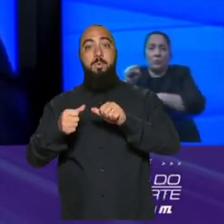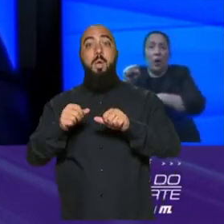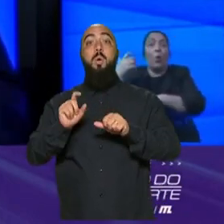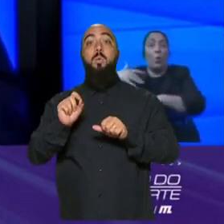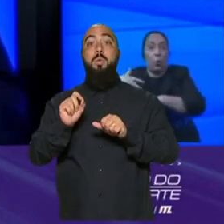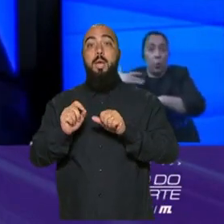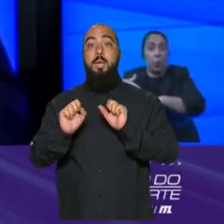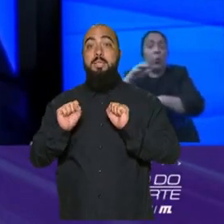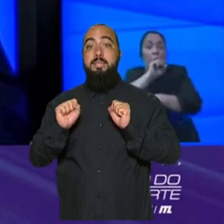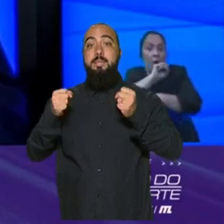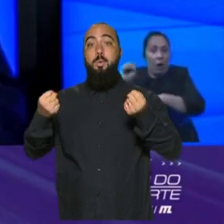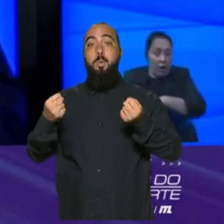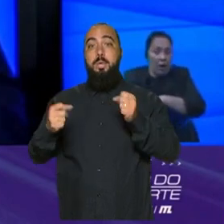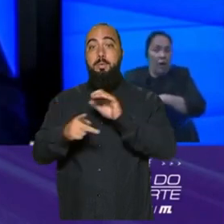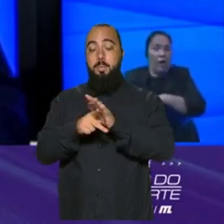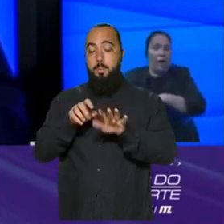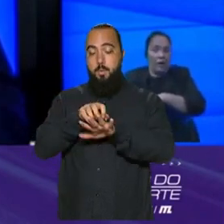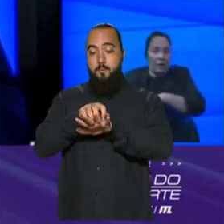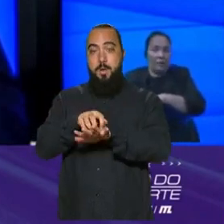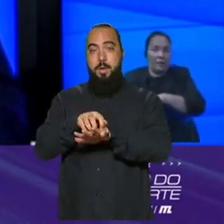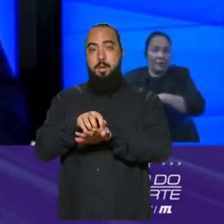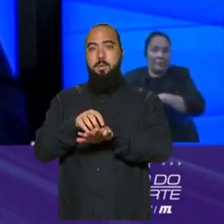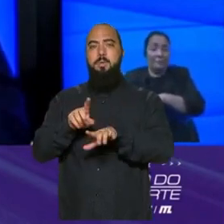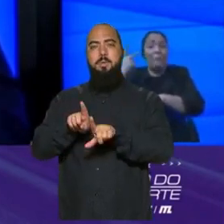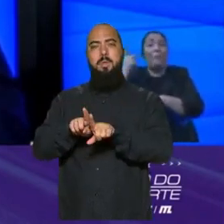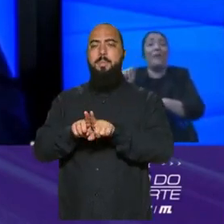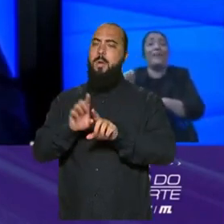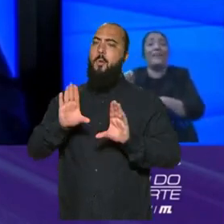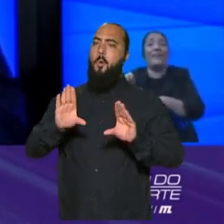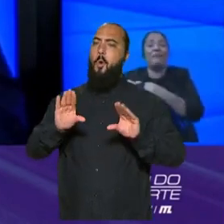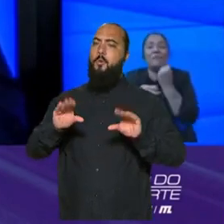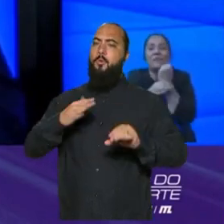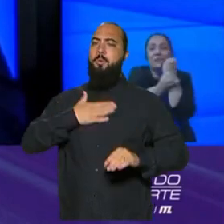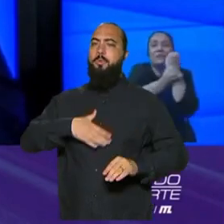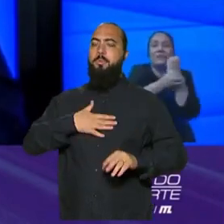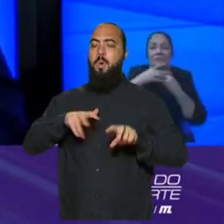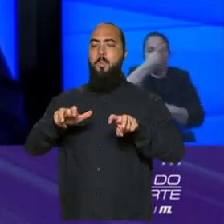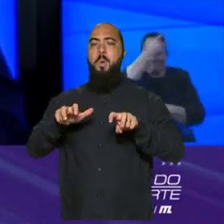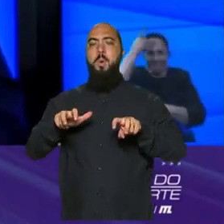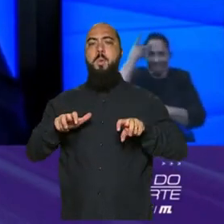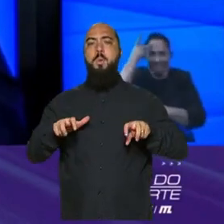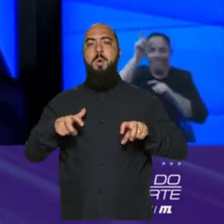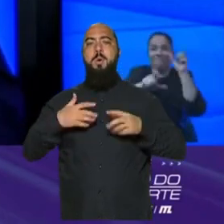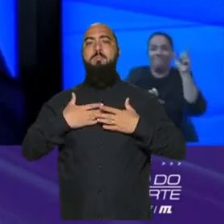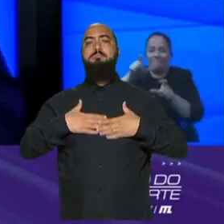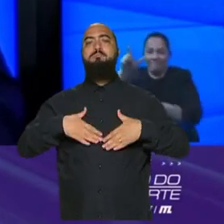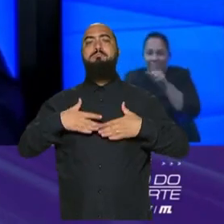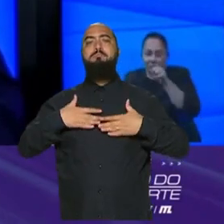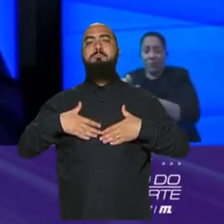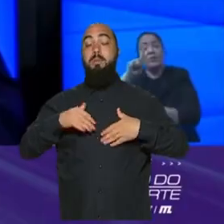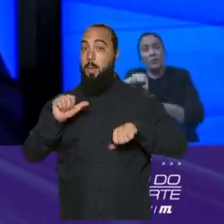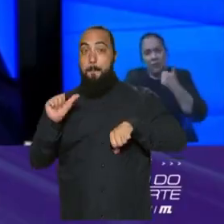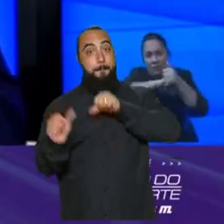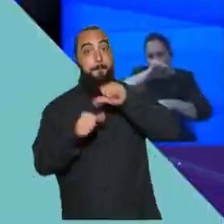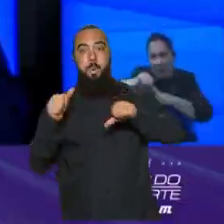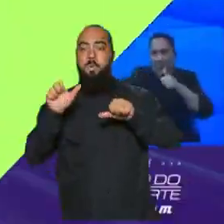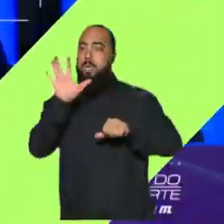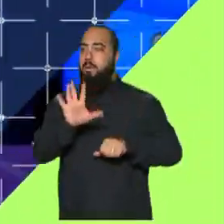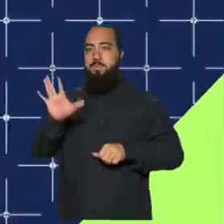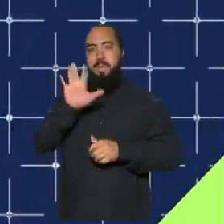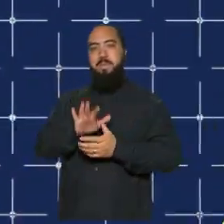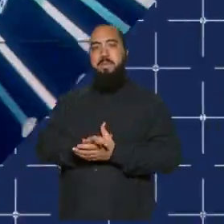veículo e o conforto dos passageiros, certamente isso vai dar uma mudança completa no nosso panorama.